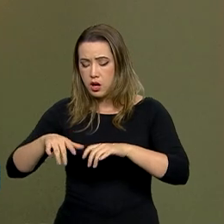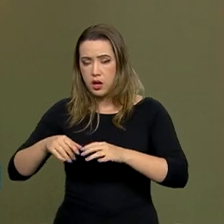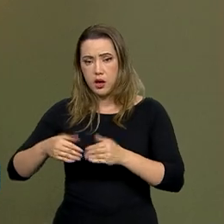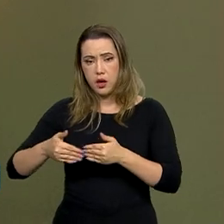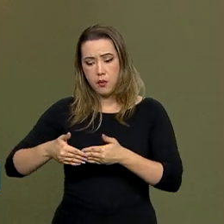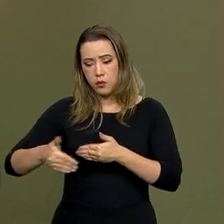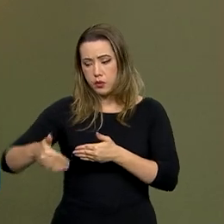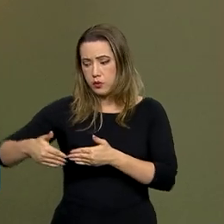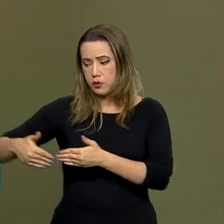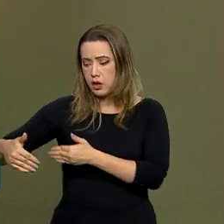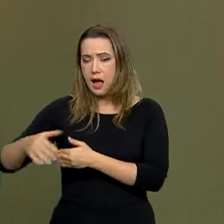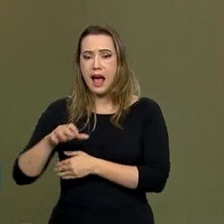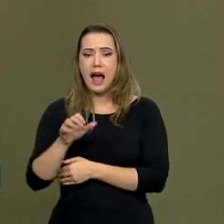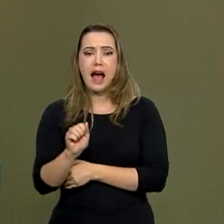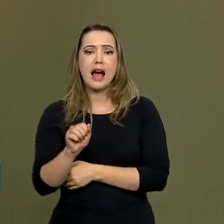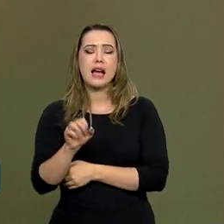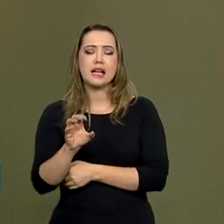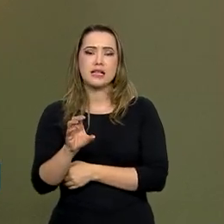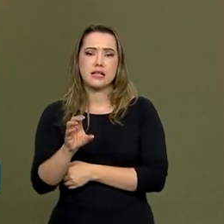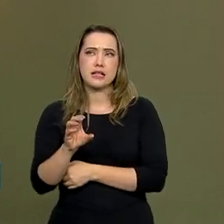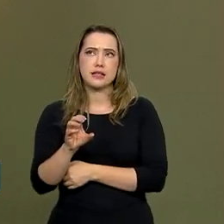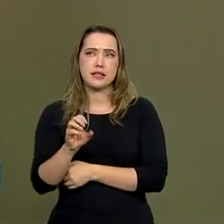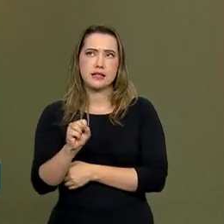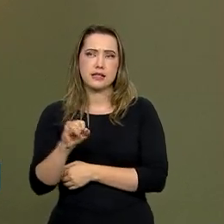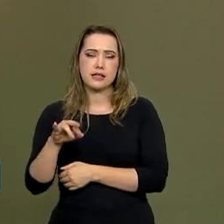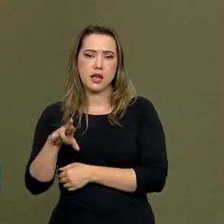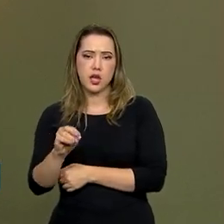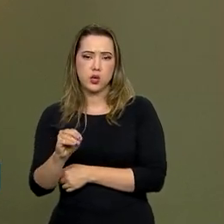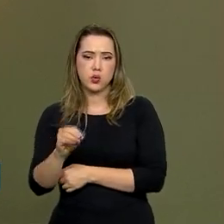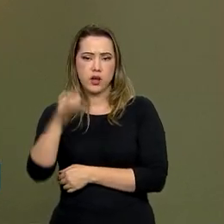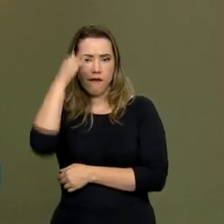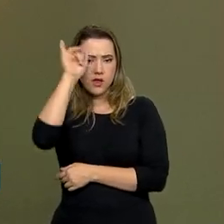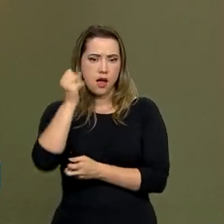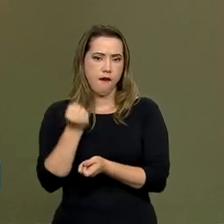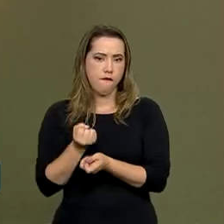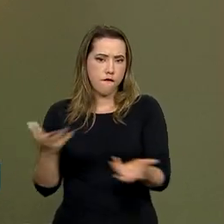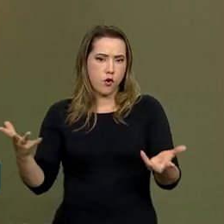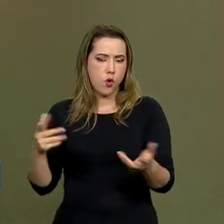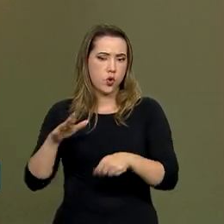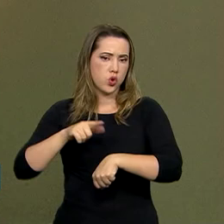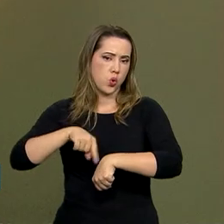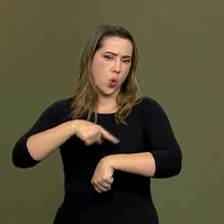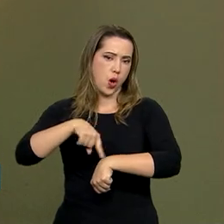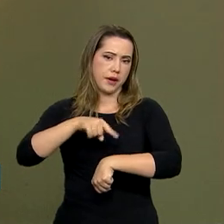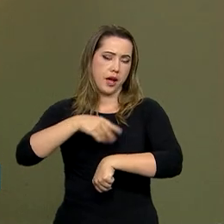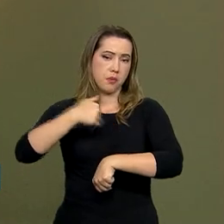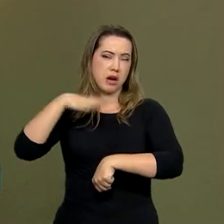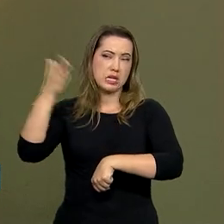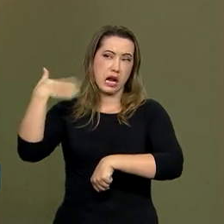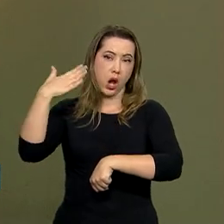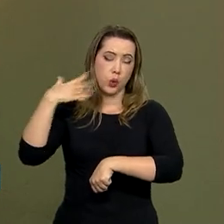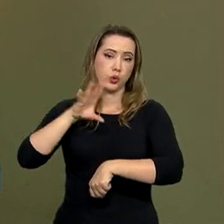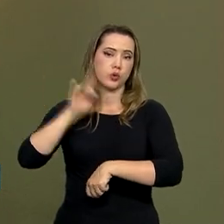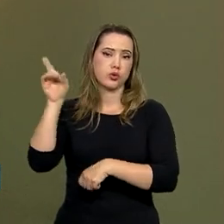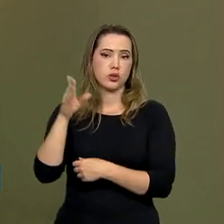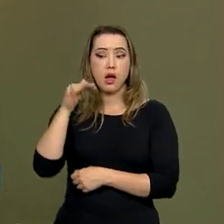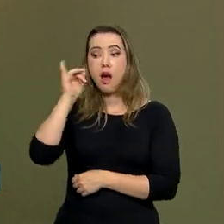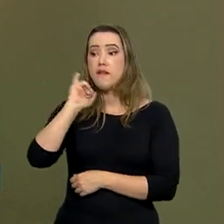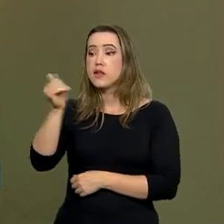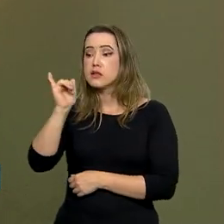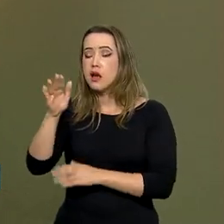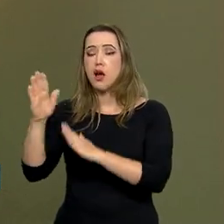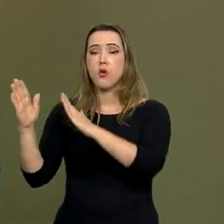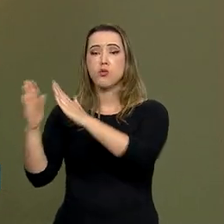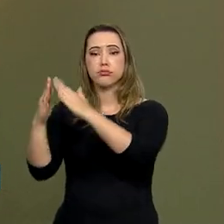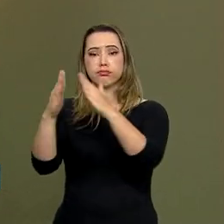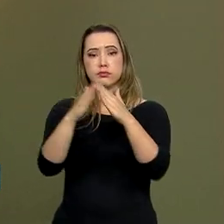evitar provocar o fogo em horário quente, por exemplo, do dia, avisar os vizinhos, um determinado produtor que queira